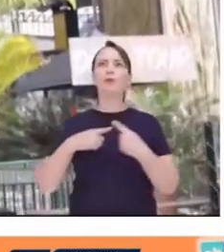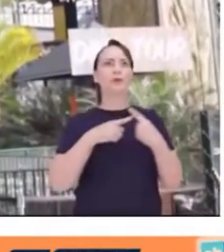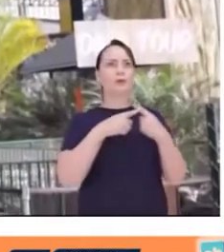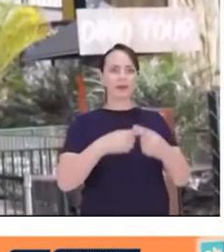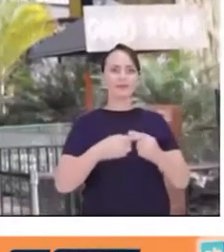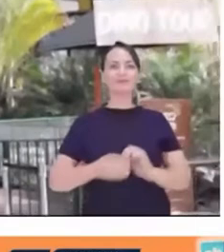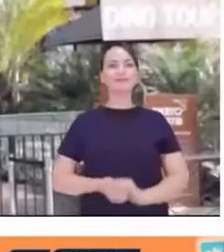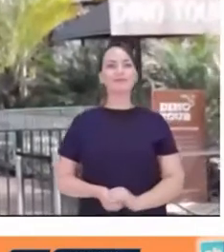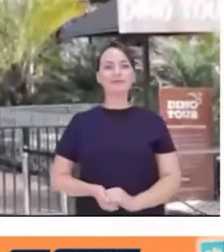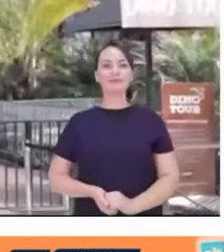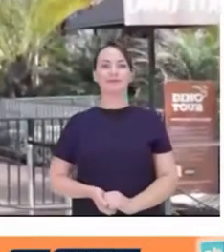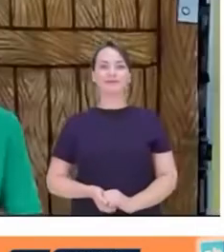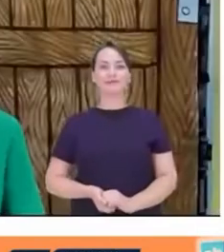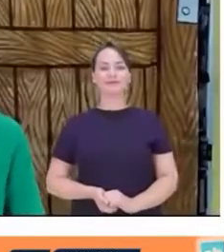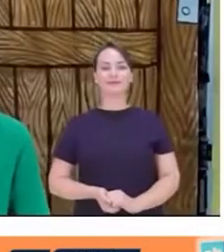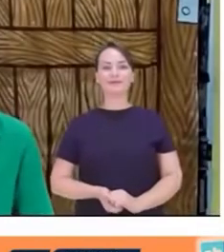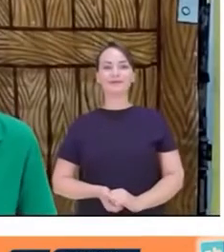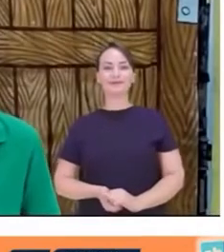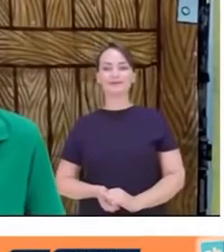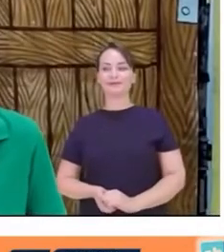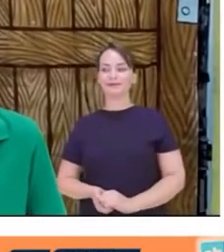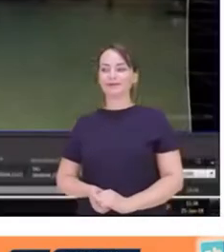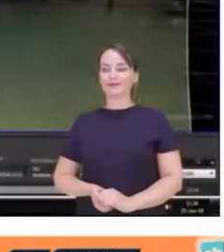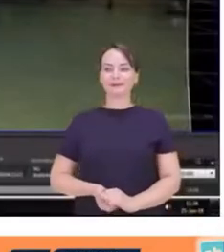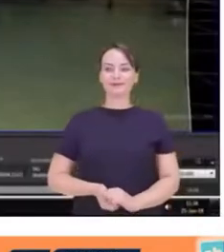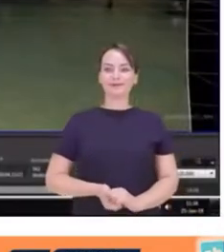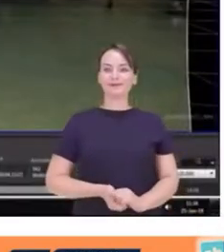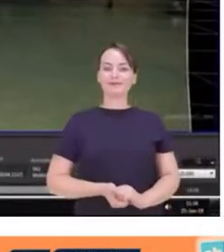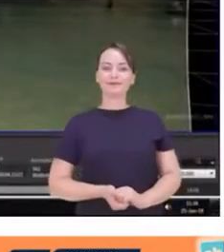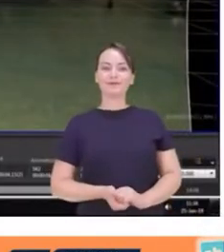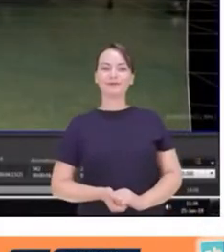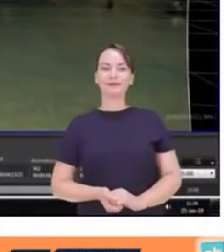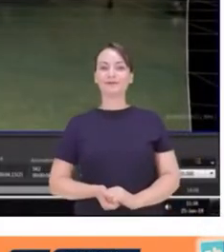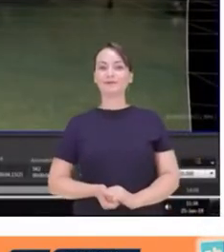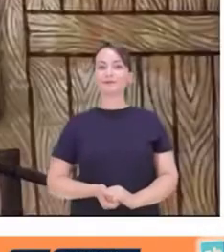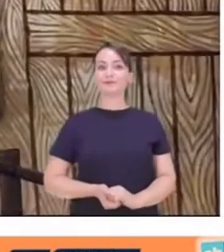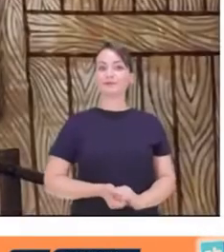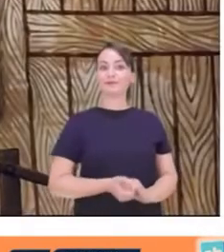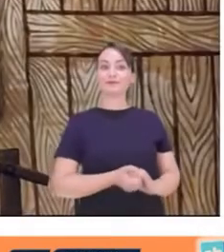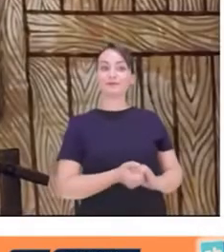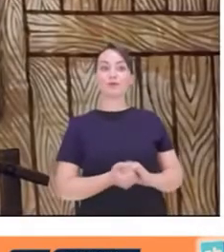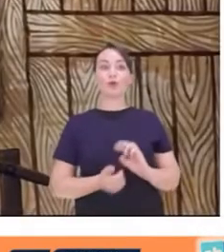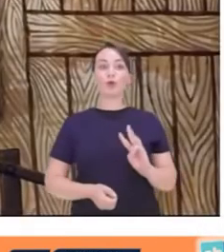Programa WASHI vai começar Ciência e Cultura. Vamos brincar?